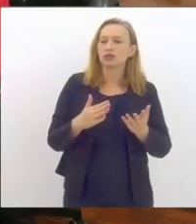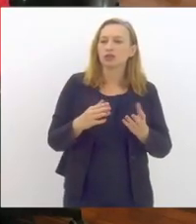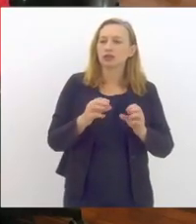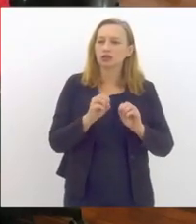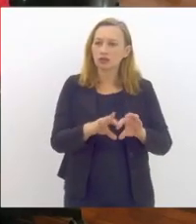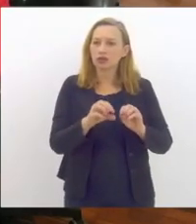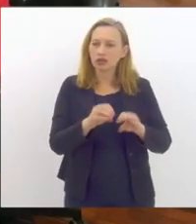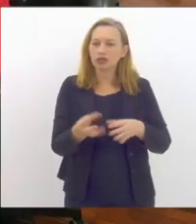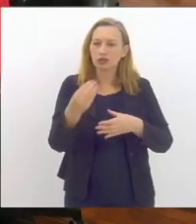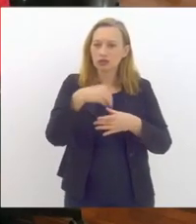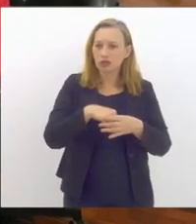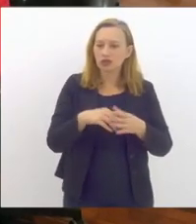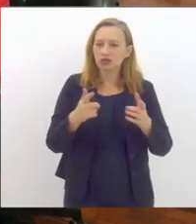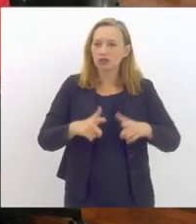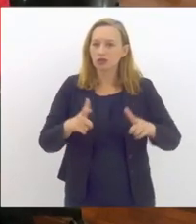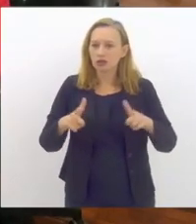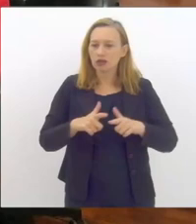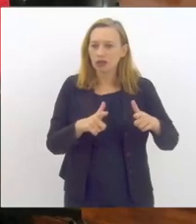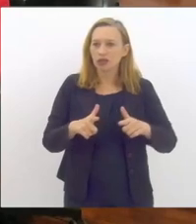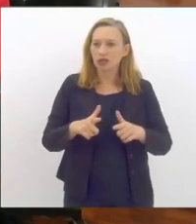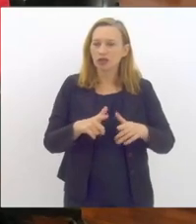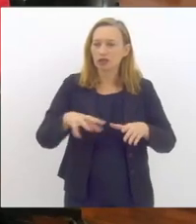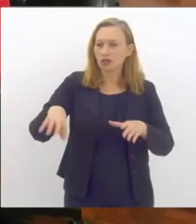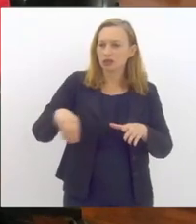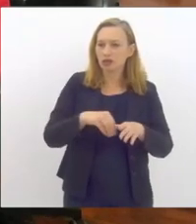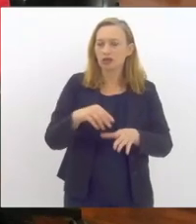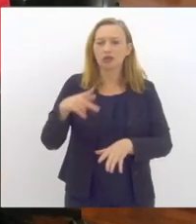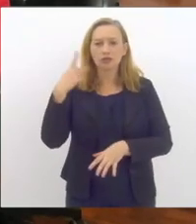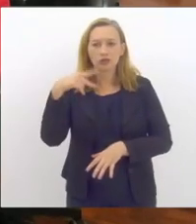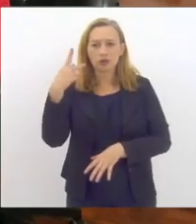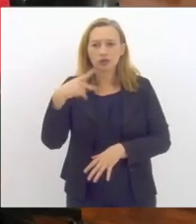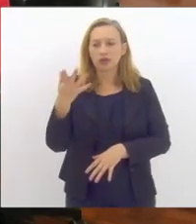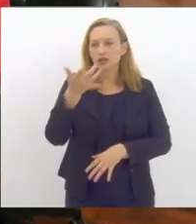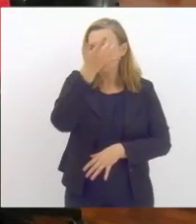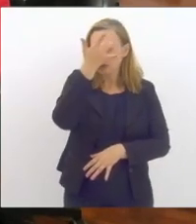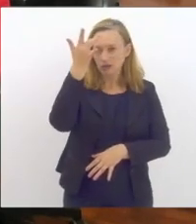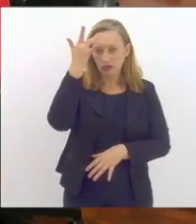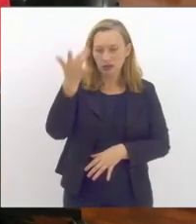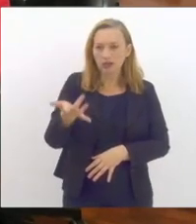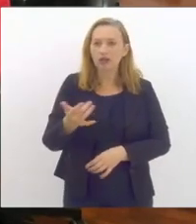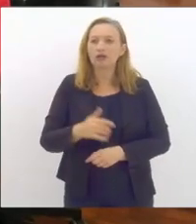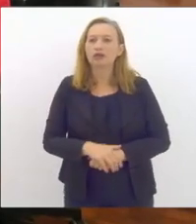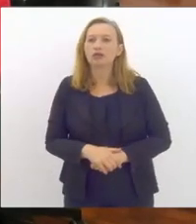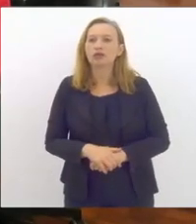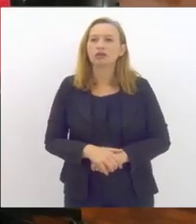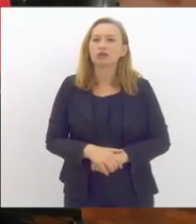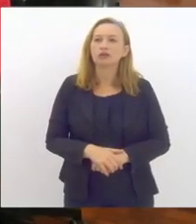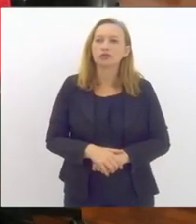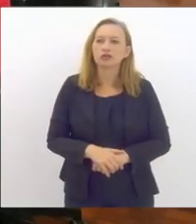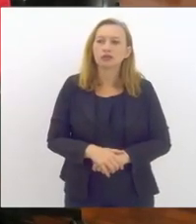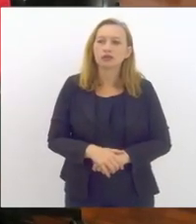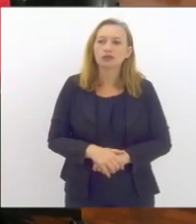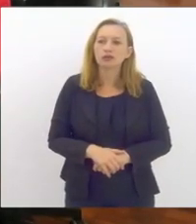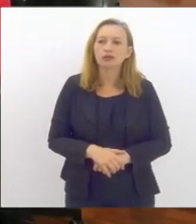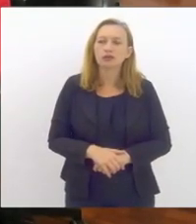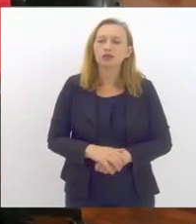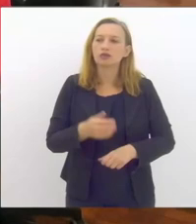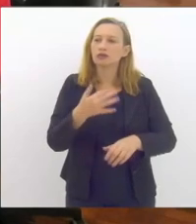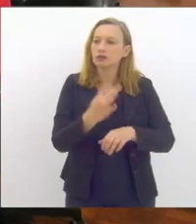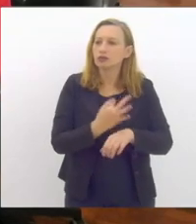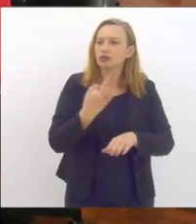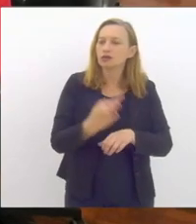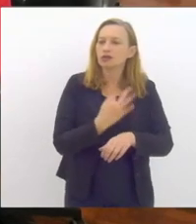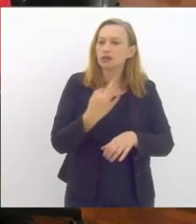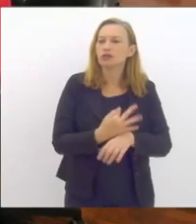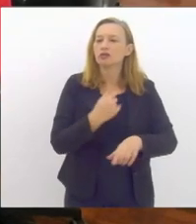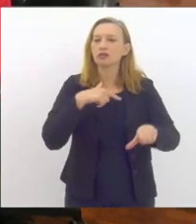implementação da política a gente na saúde como na educação nós ainda enfrentamos alguma resistência ao